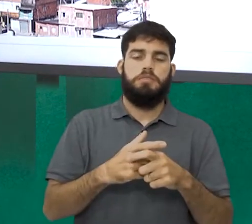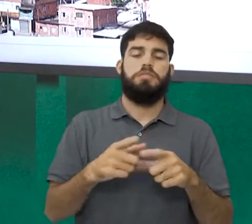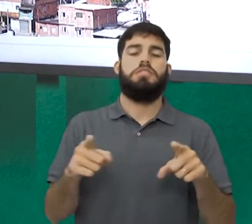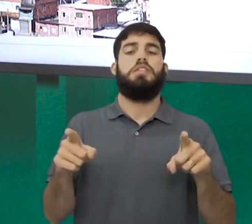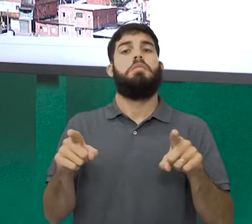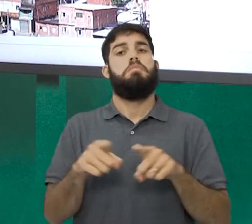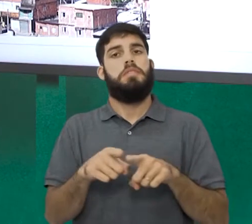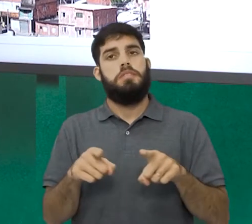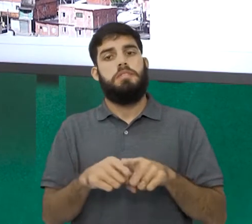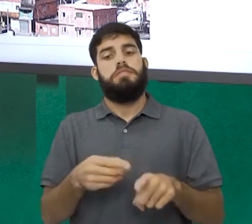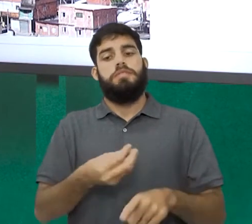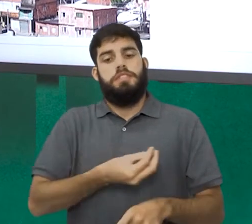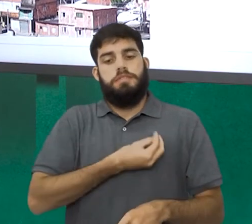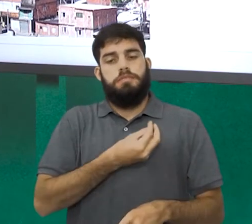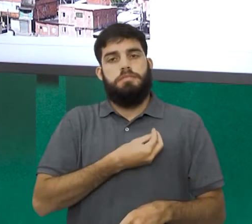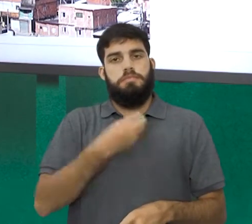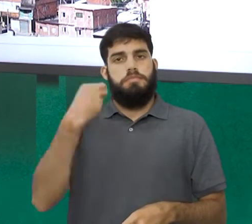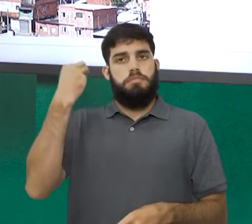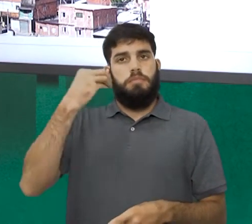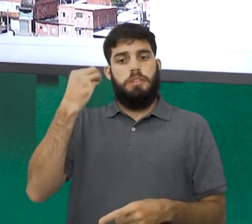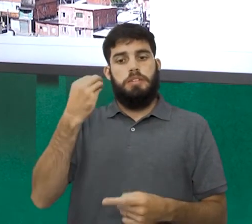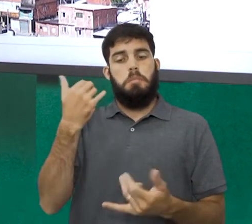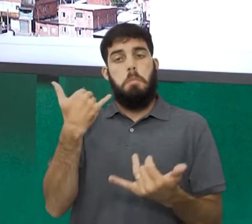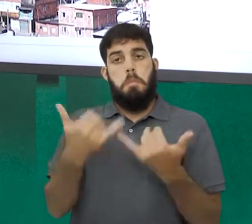experiência dessa macrocefalia.